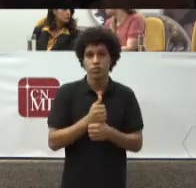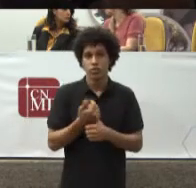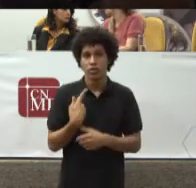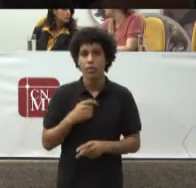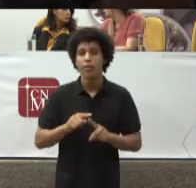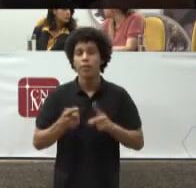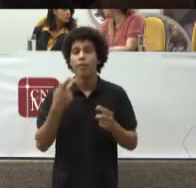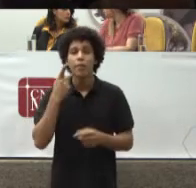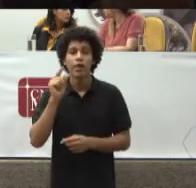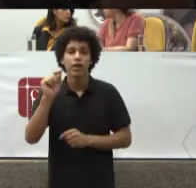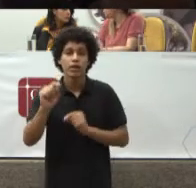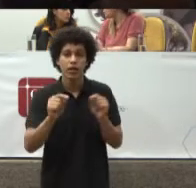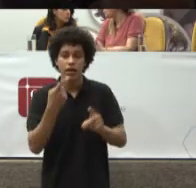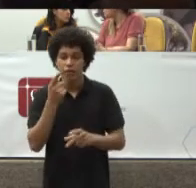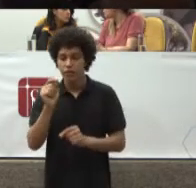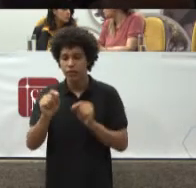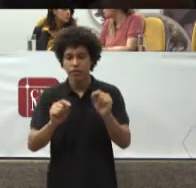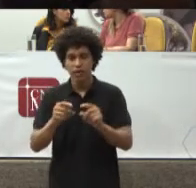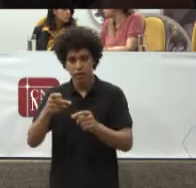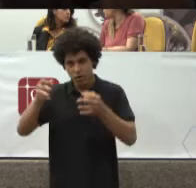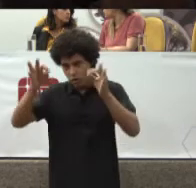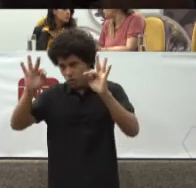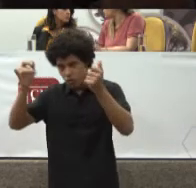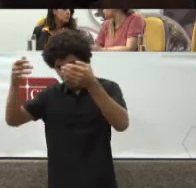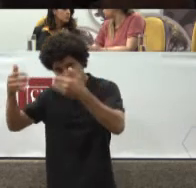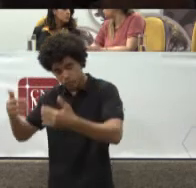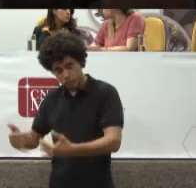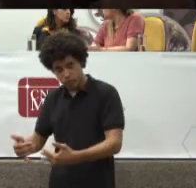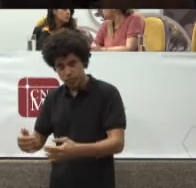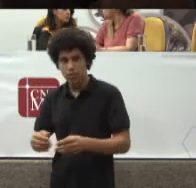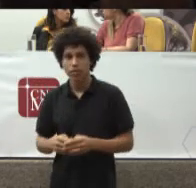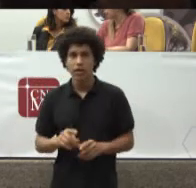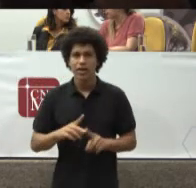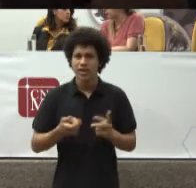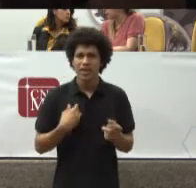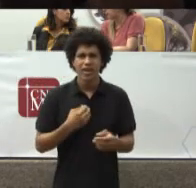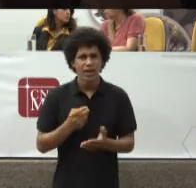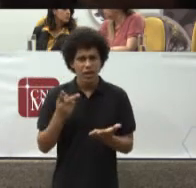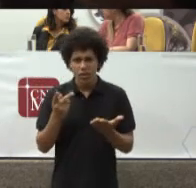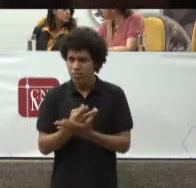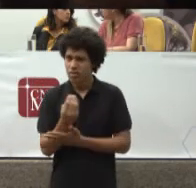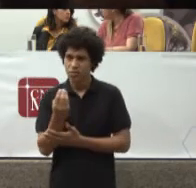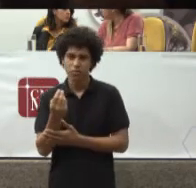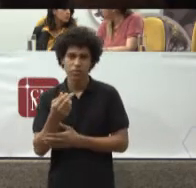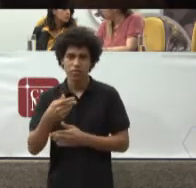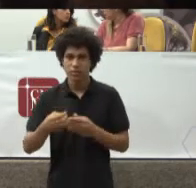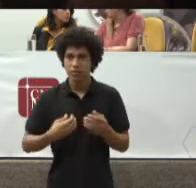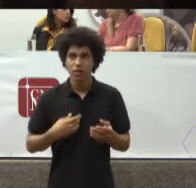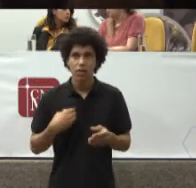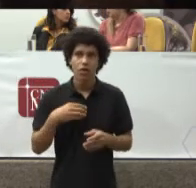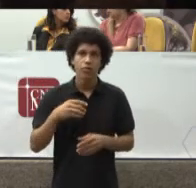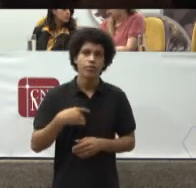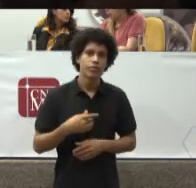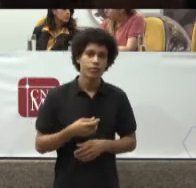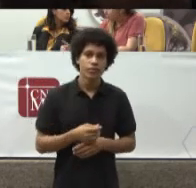que ela informe E não são raras Às vezes Em que a informação Vem com o comunicado De óbito